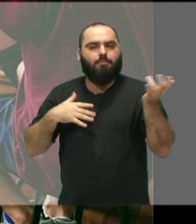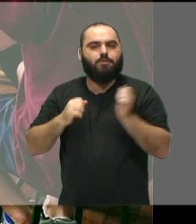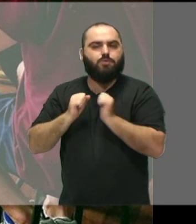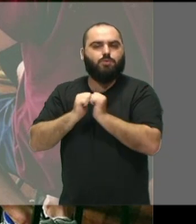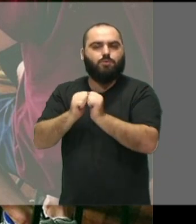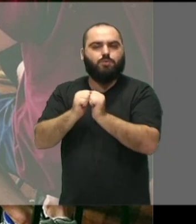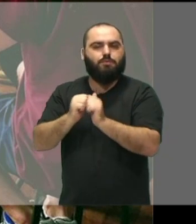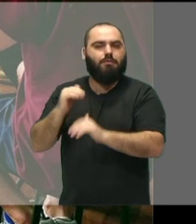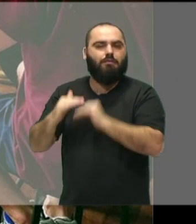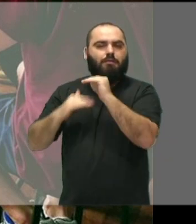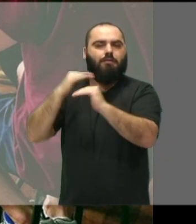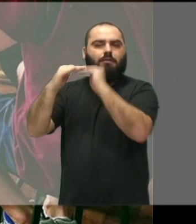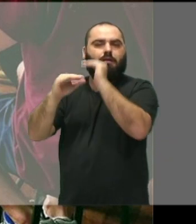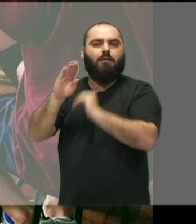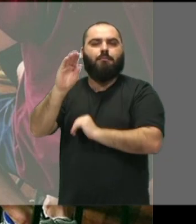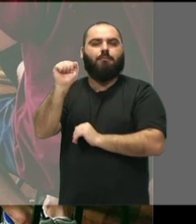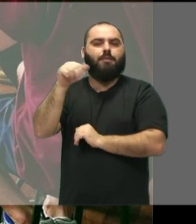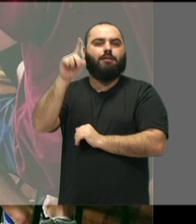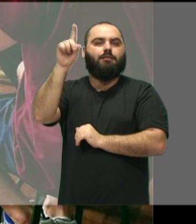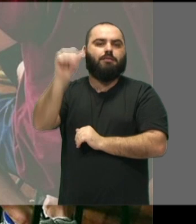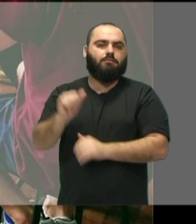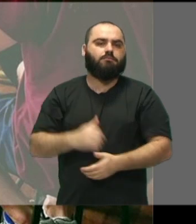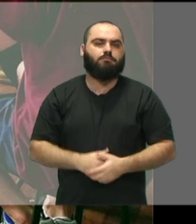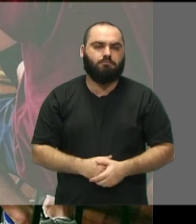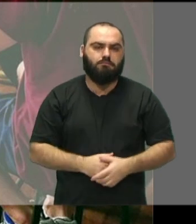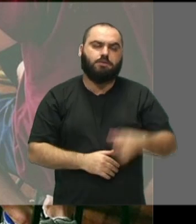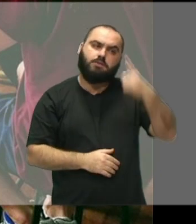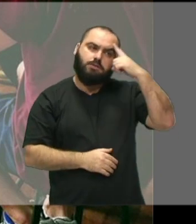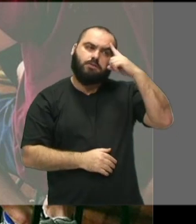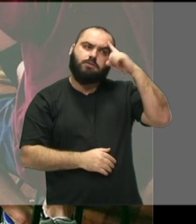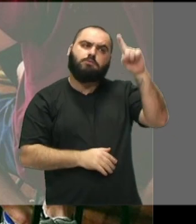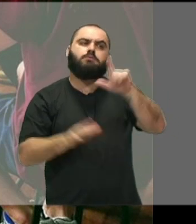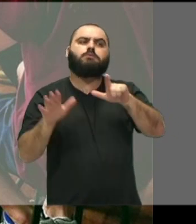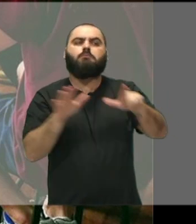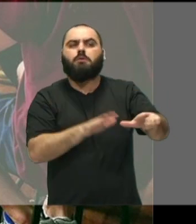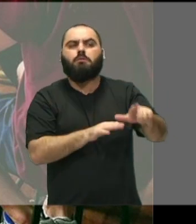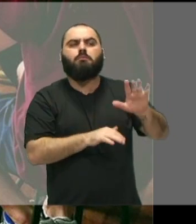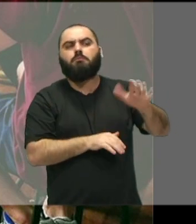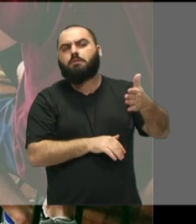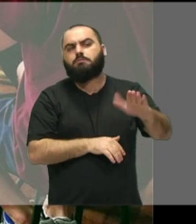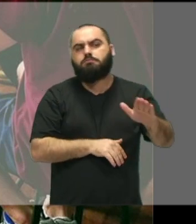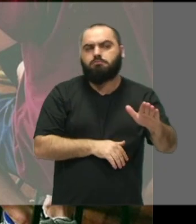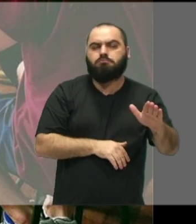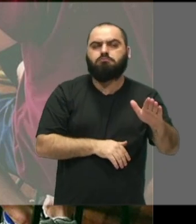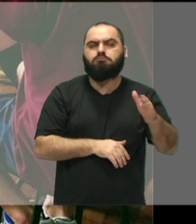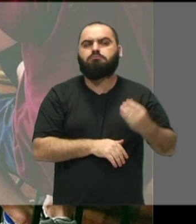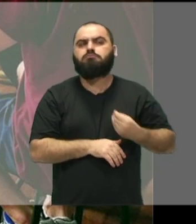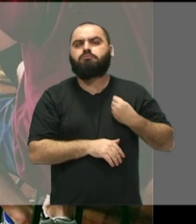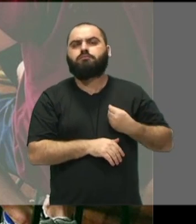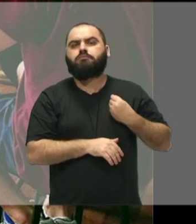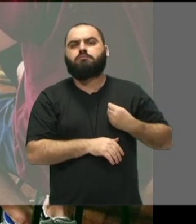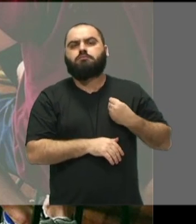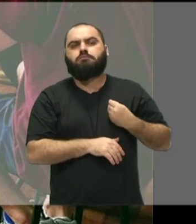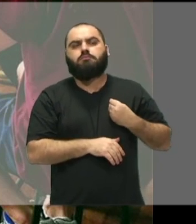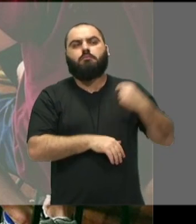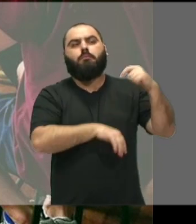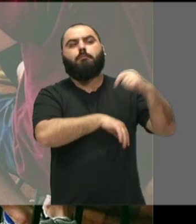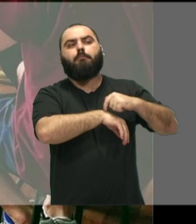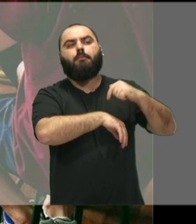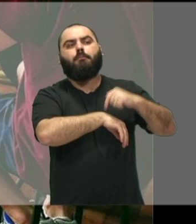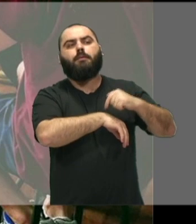desenvolver a prática de banda. Quantos dias da semana? São três anos de curso. Quantos dias da semana e quais os turnos que